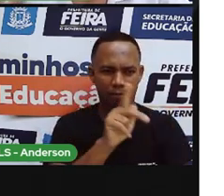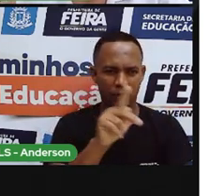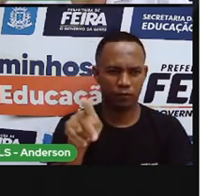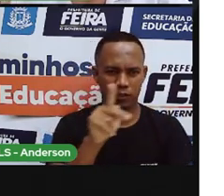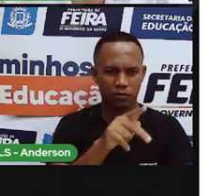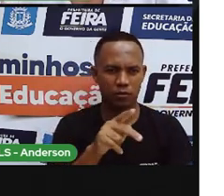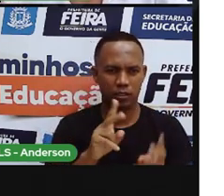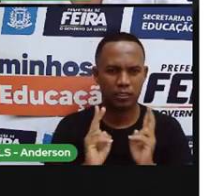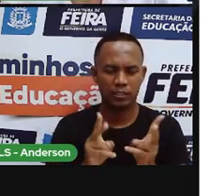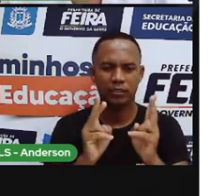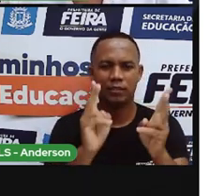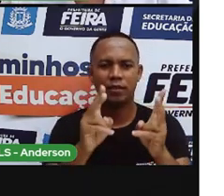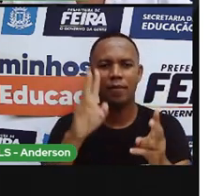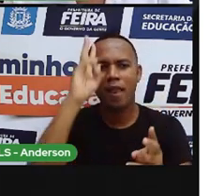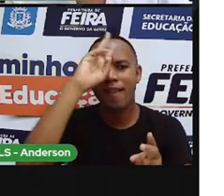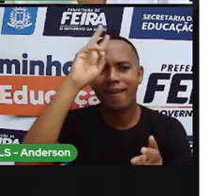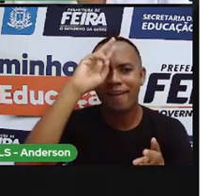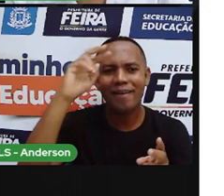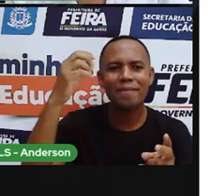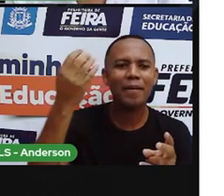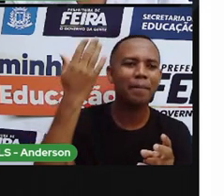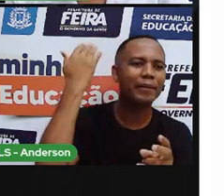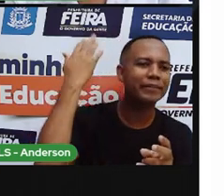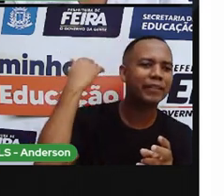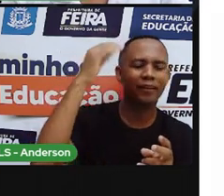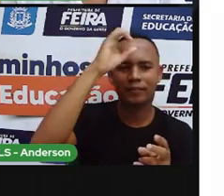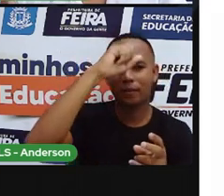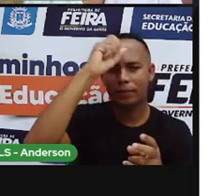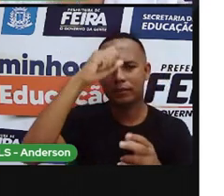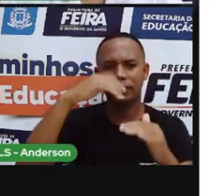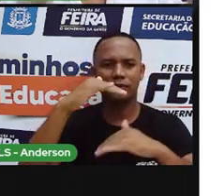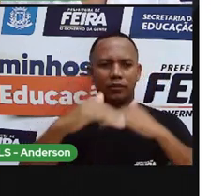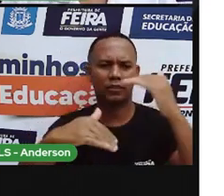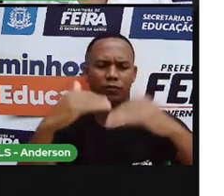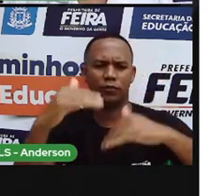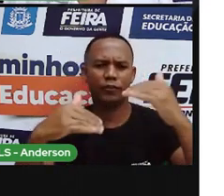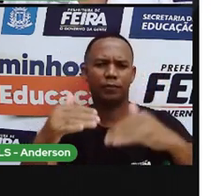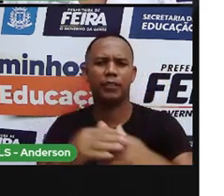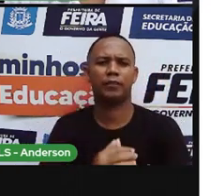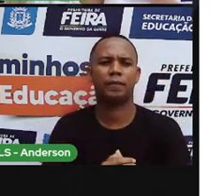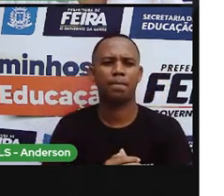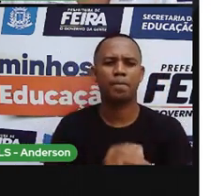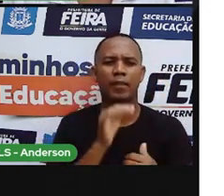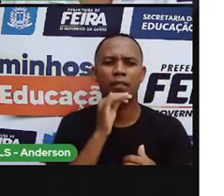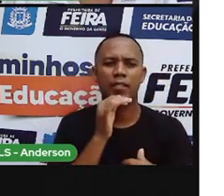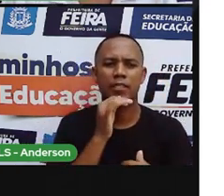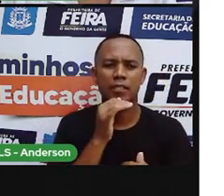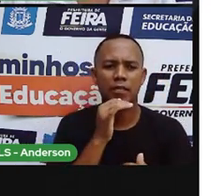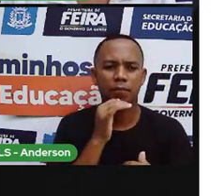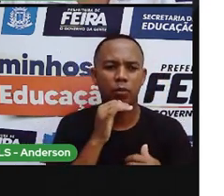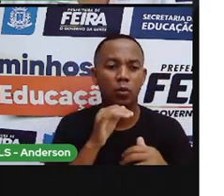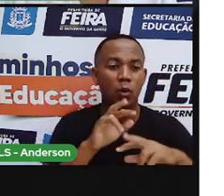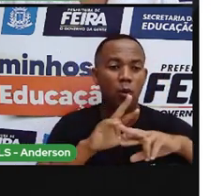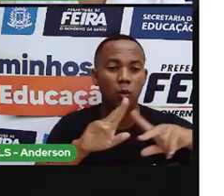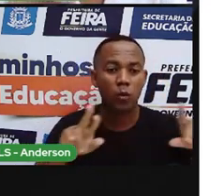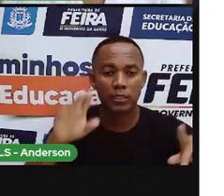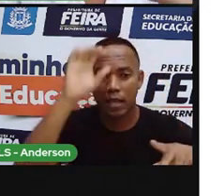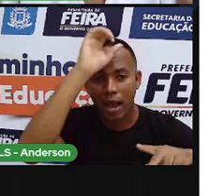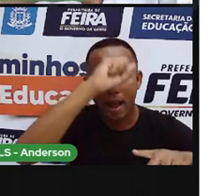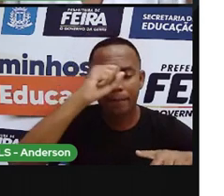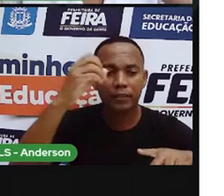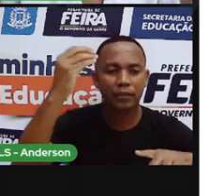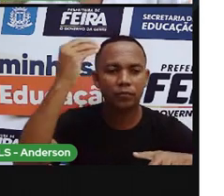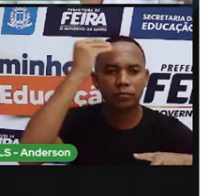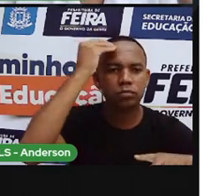retomando outros assuntos. O outro quer aprender isso. Os assuntos, eles não ficam separados. Os conteúdos, eles não ficam separados. A gente